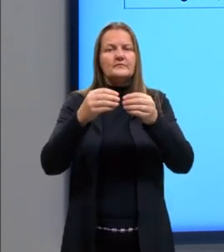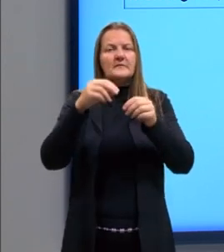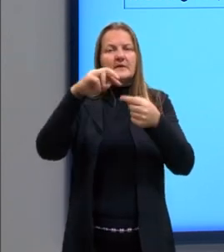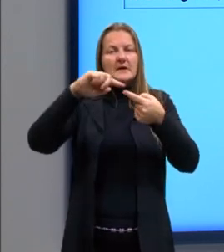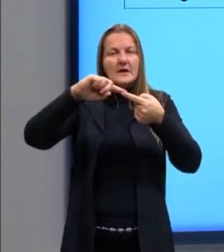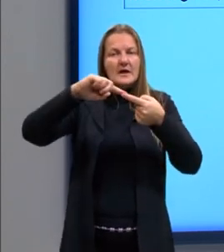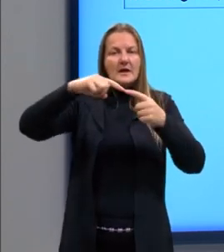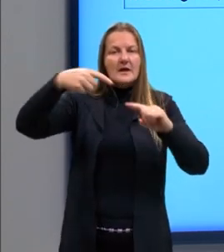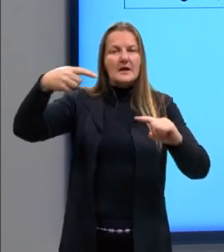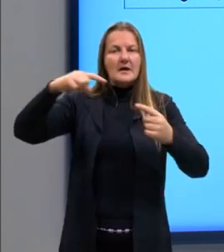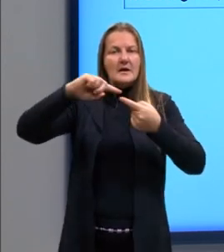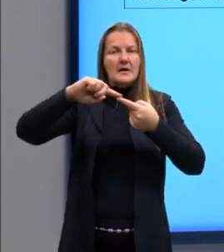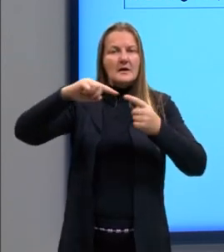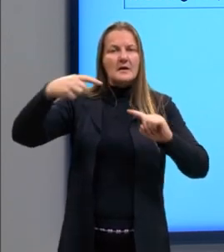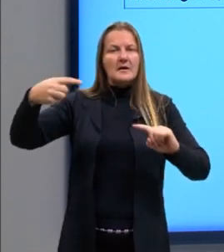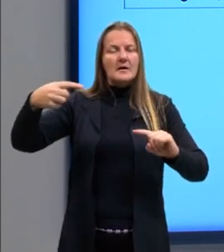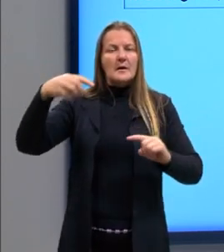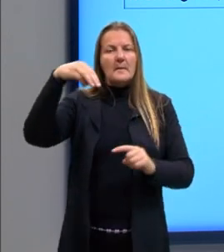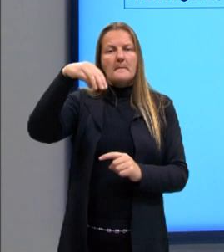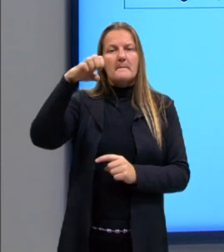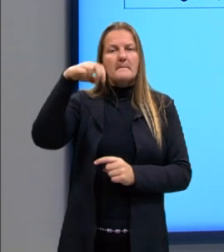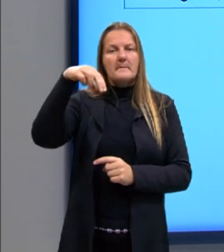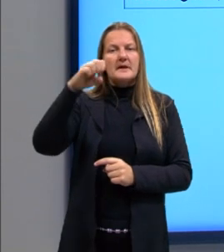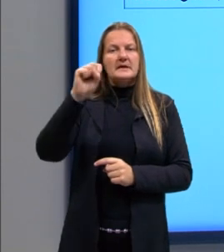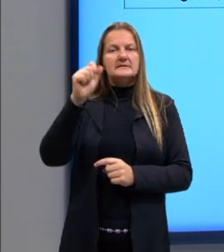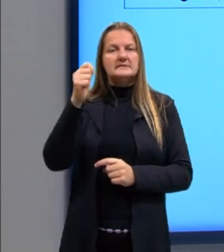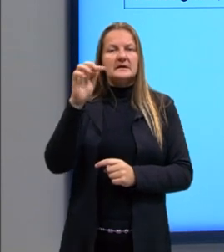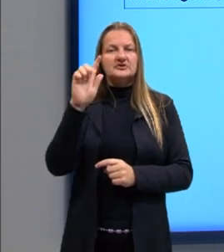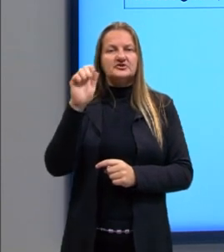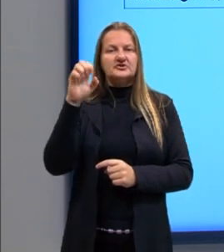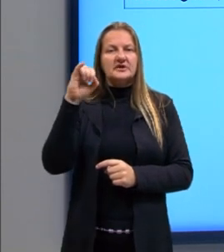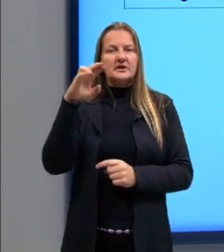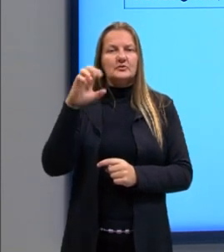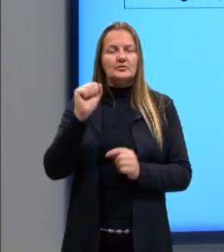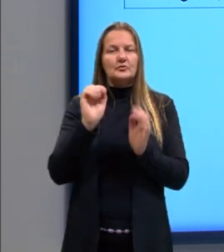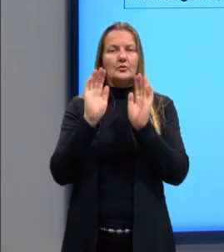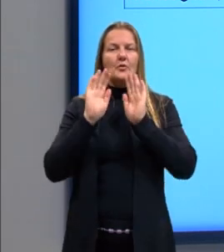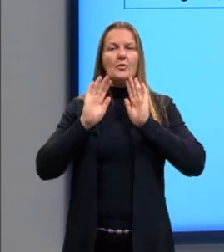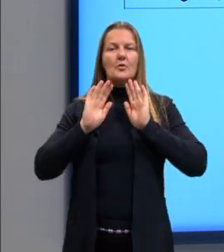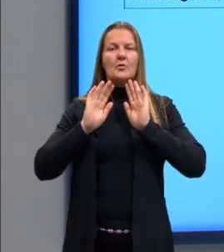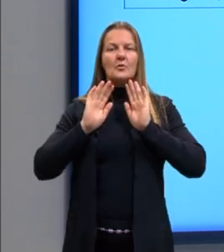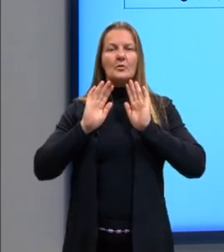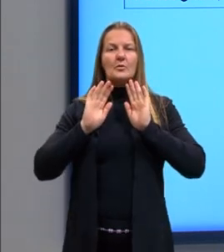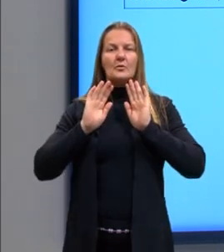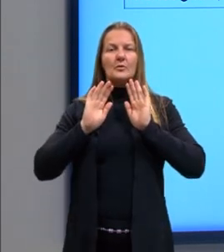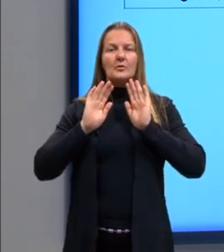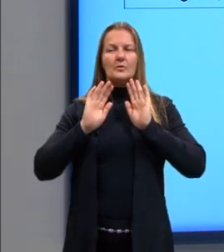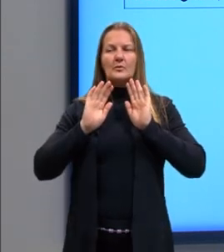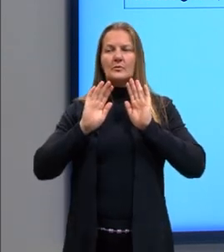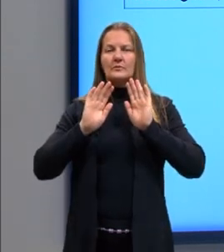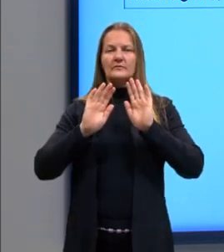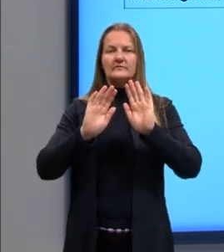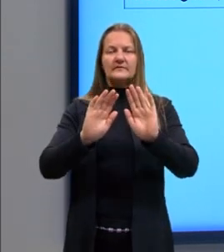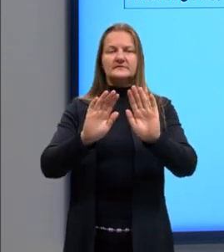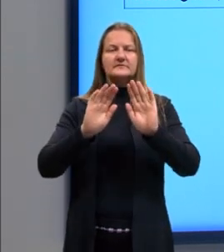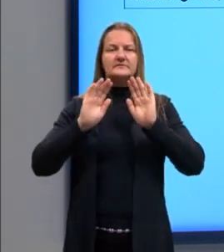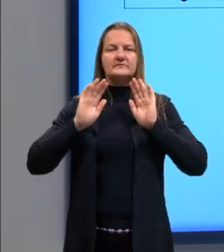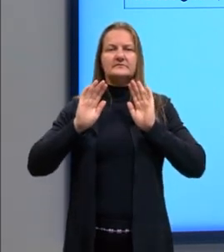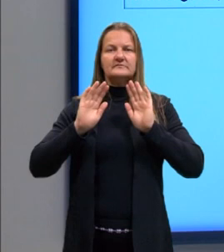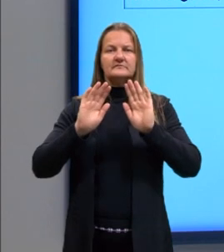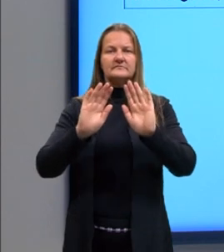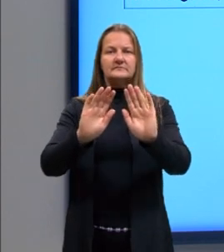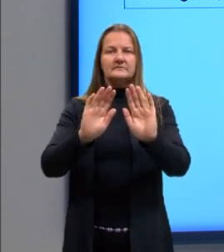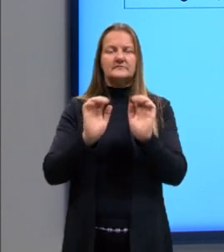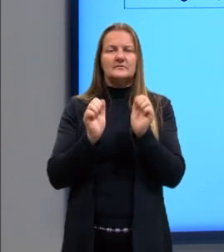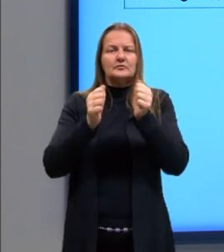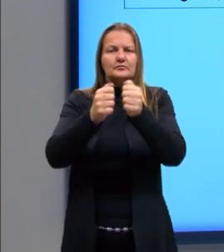RNA mensageiro, que são chamados de códons, certo? Então, aqui, a gente pode ver